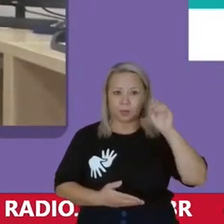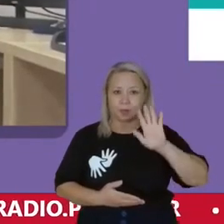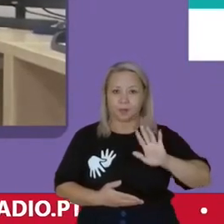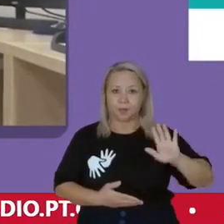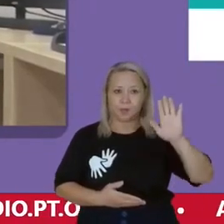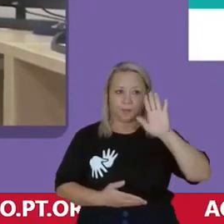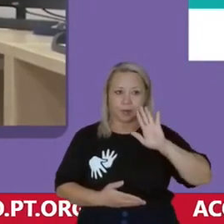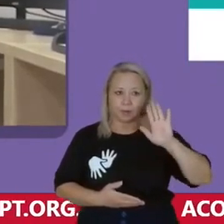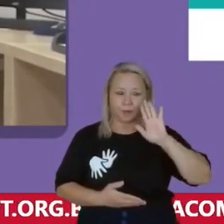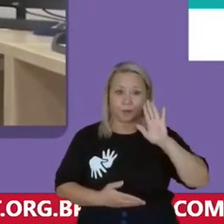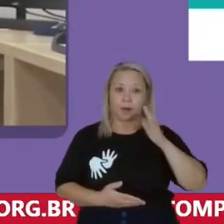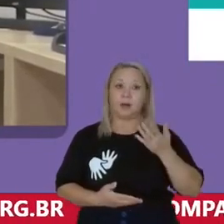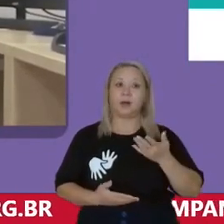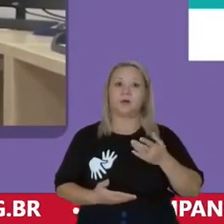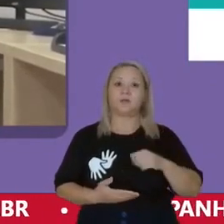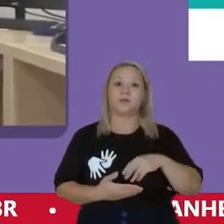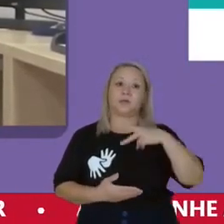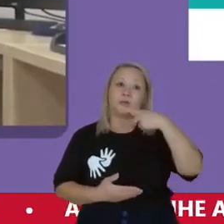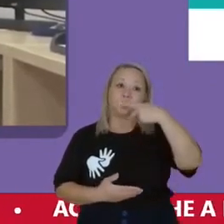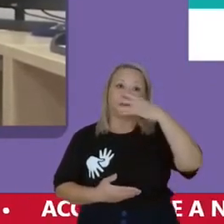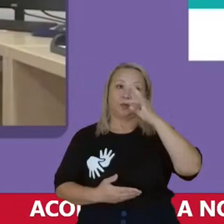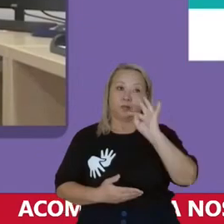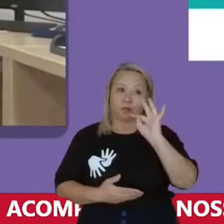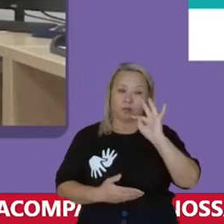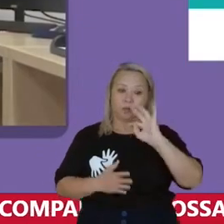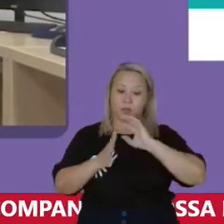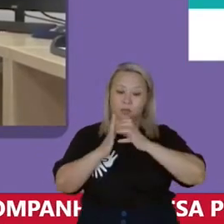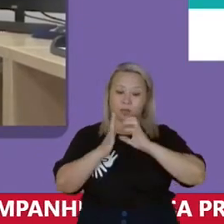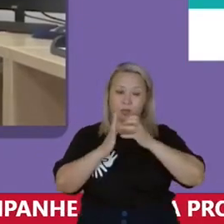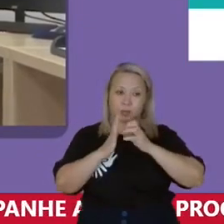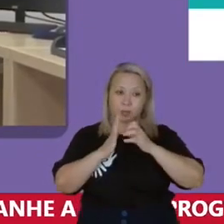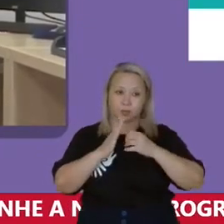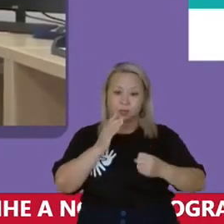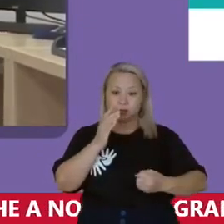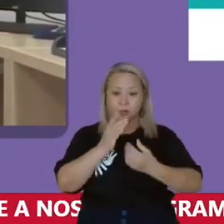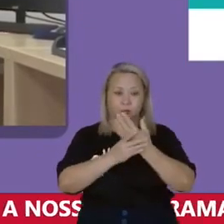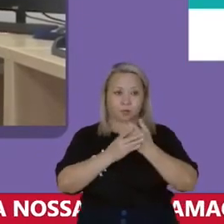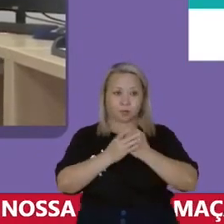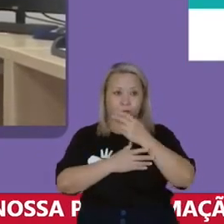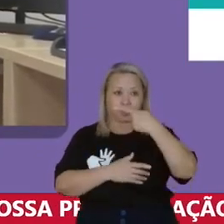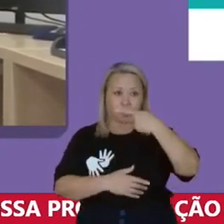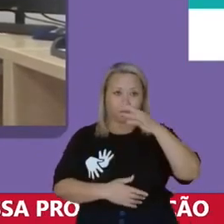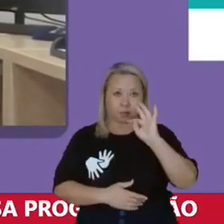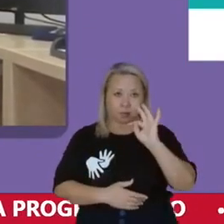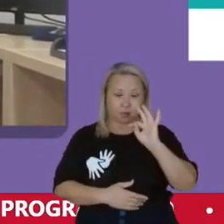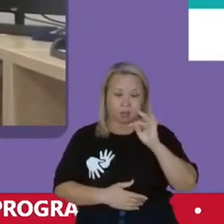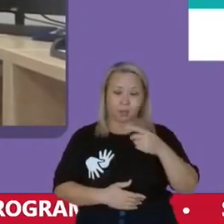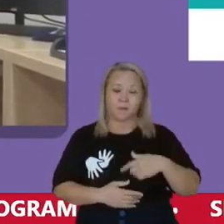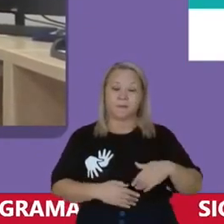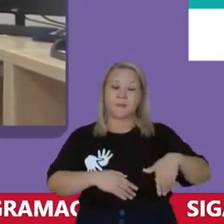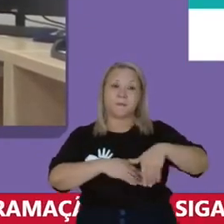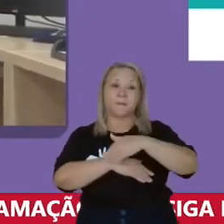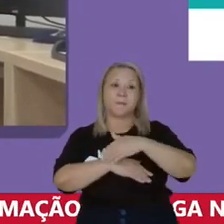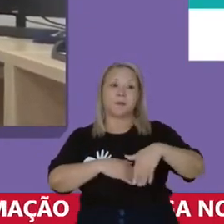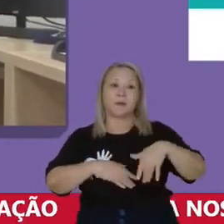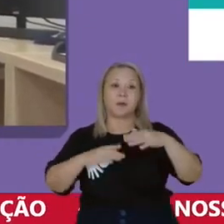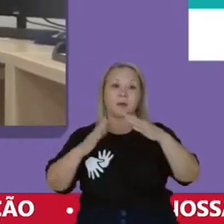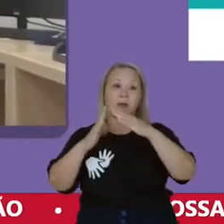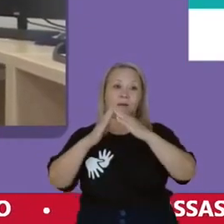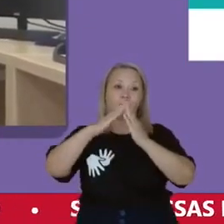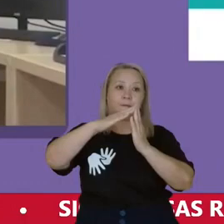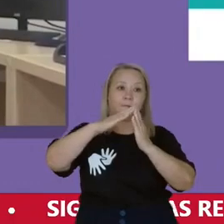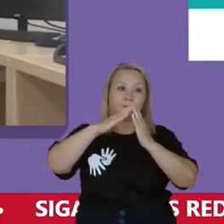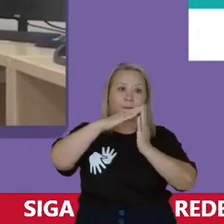fundadora do Partido dos Trabalhadores Da favela de Chapéu Mangueira Onde nós começamos a nossa